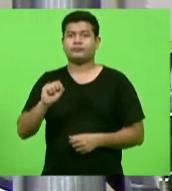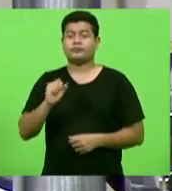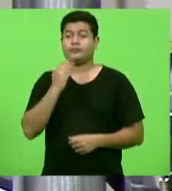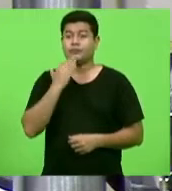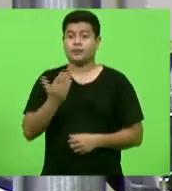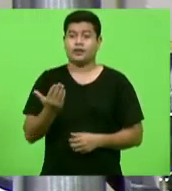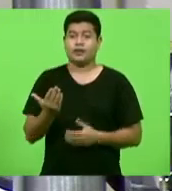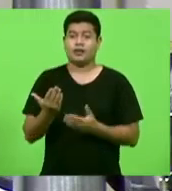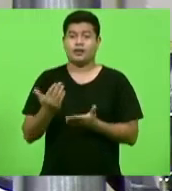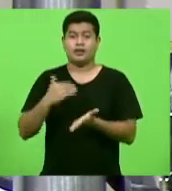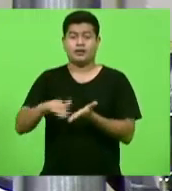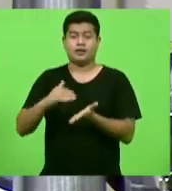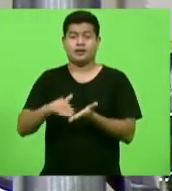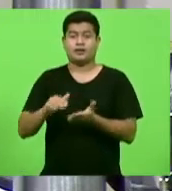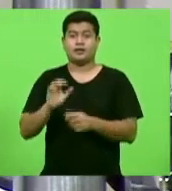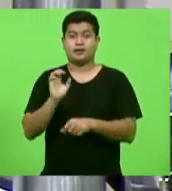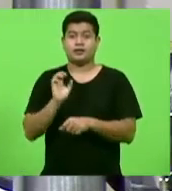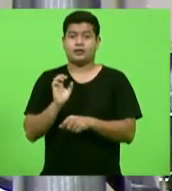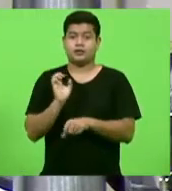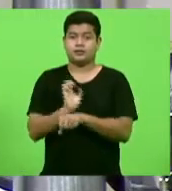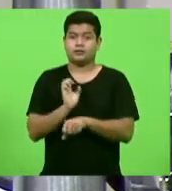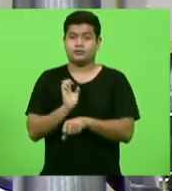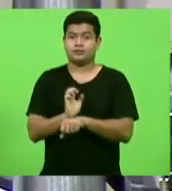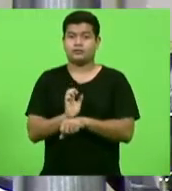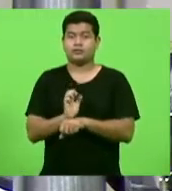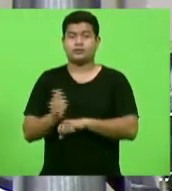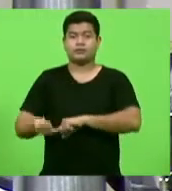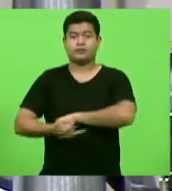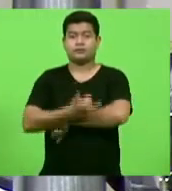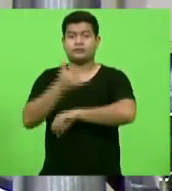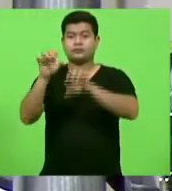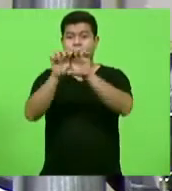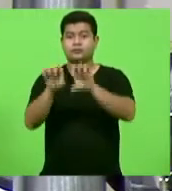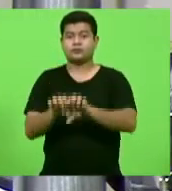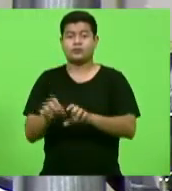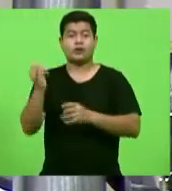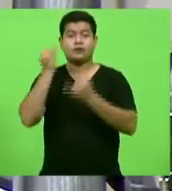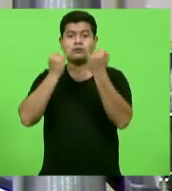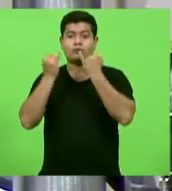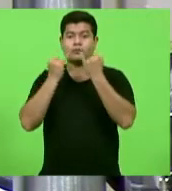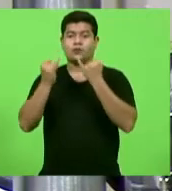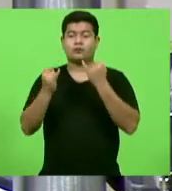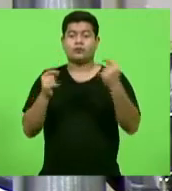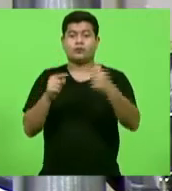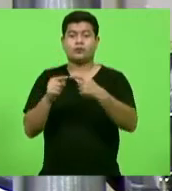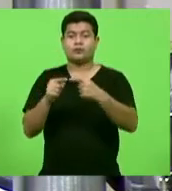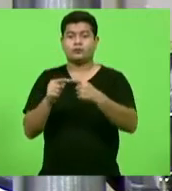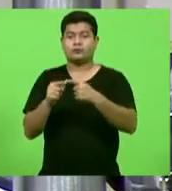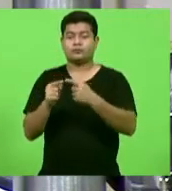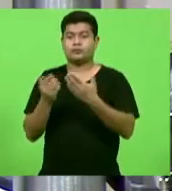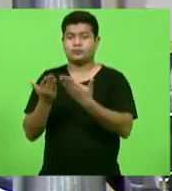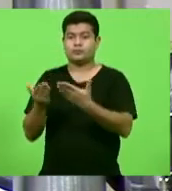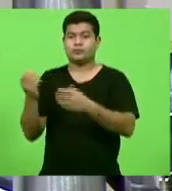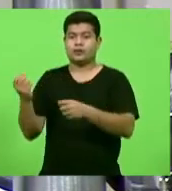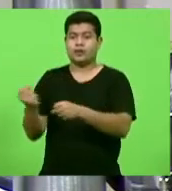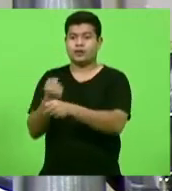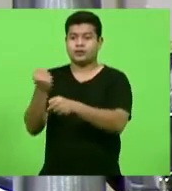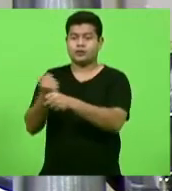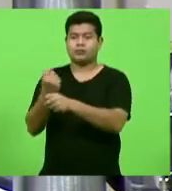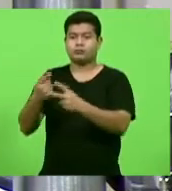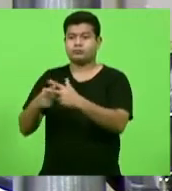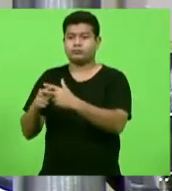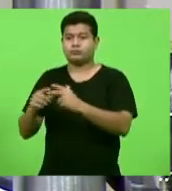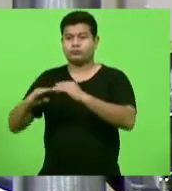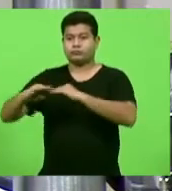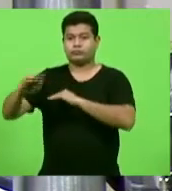solicitando ao secretário de Estado da Infraestrutura informações acerca do serviço de tapa-buracos